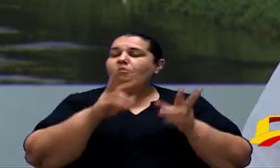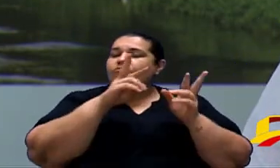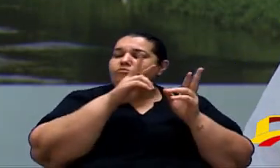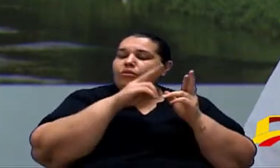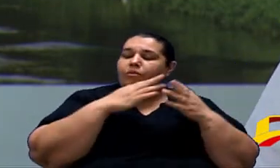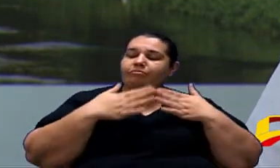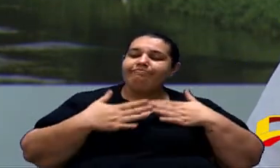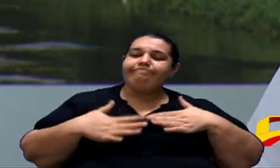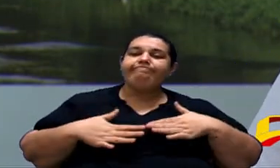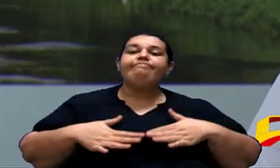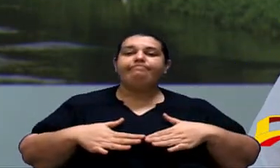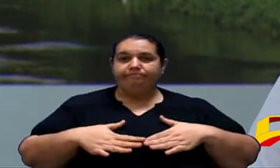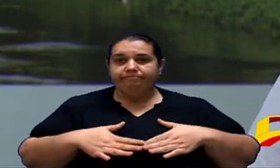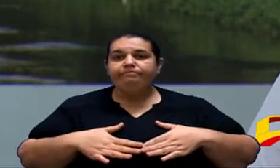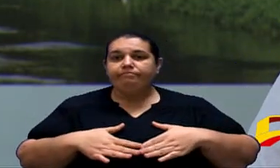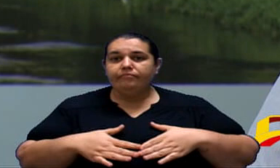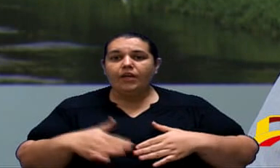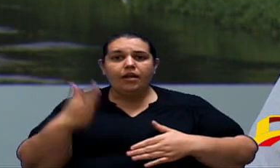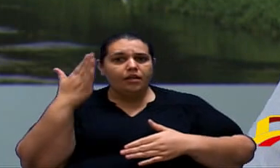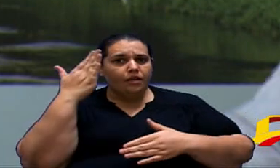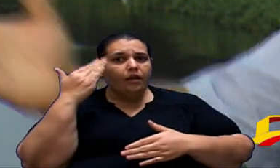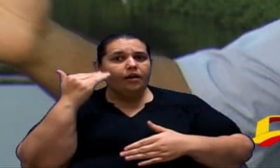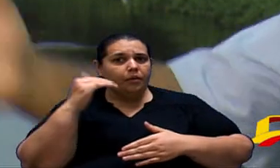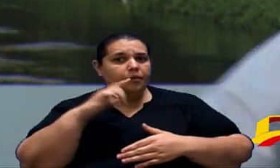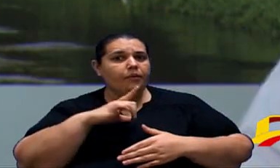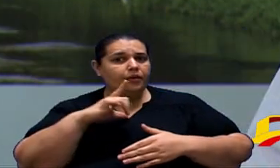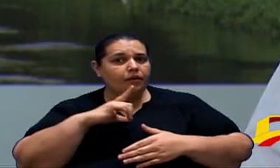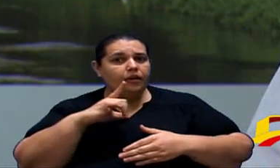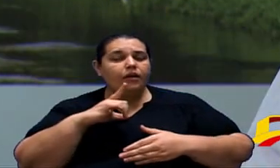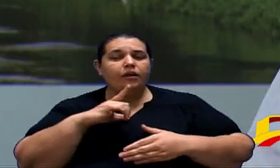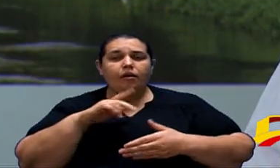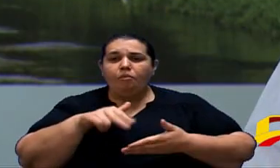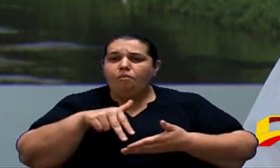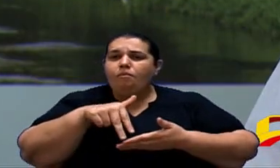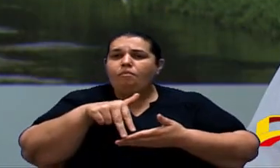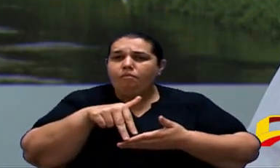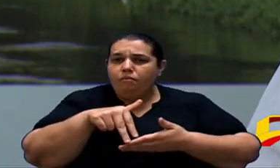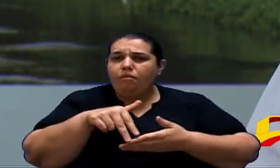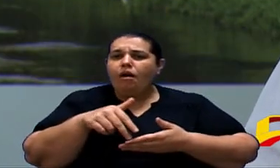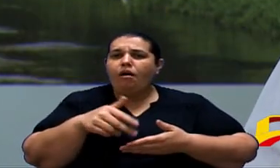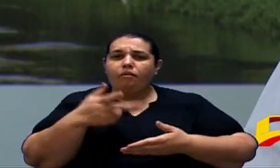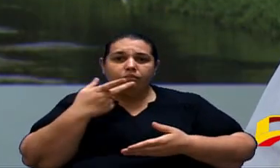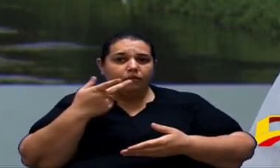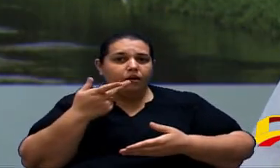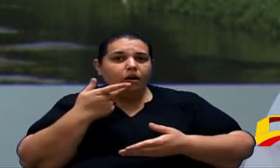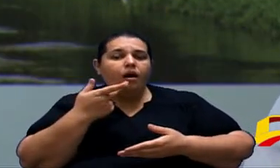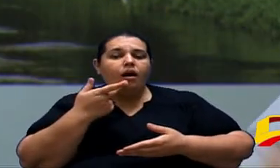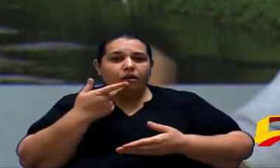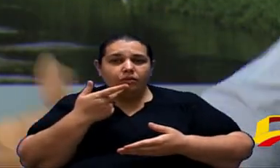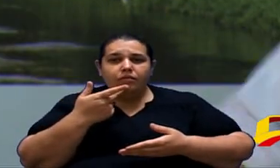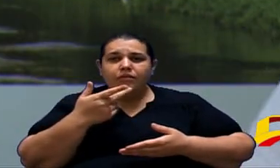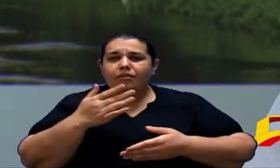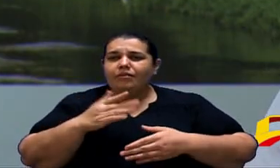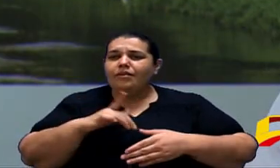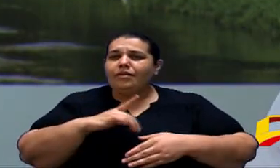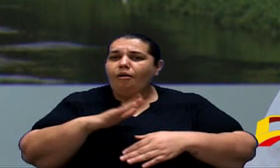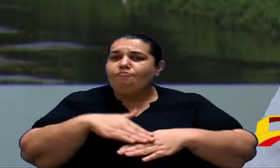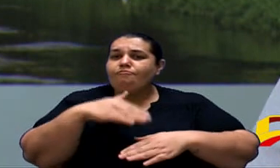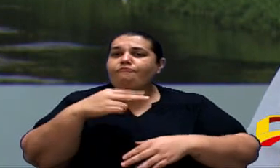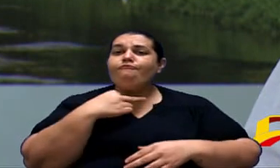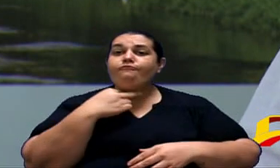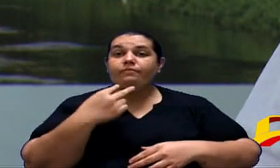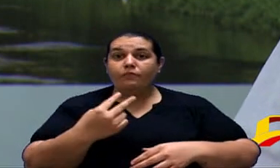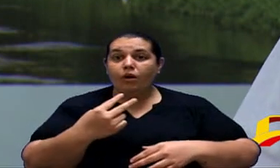sossegado hoje, sabendo do apoio do senhor, e que nós vamos ter mais uma voz lá.